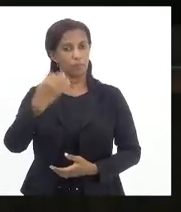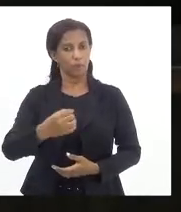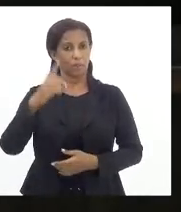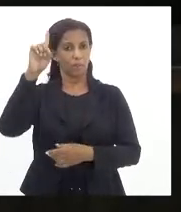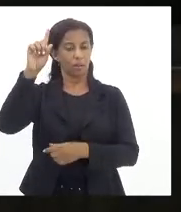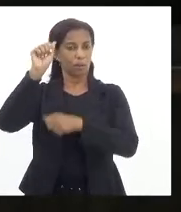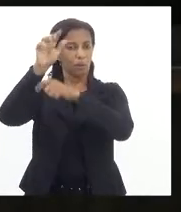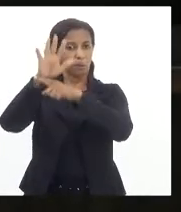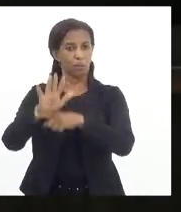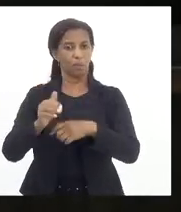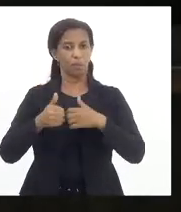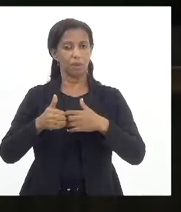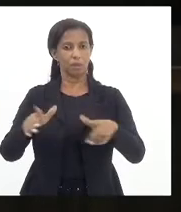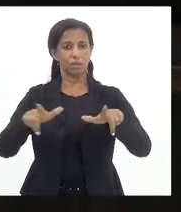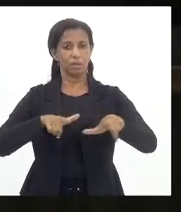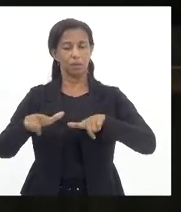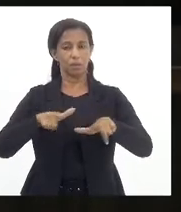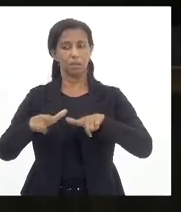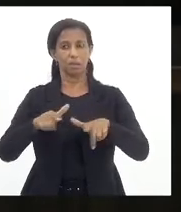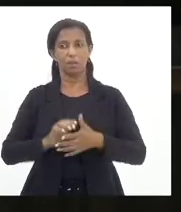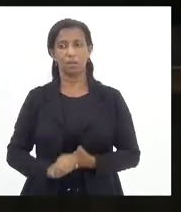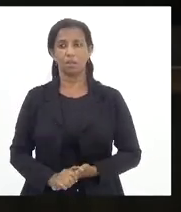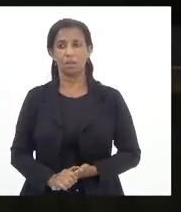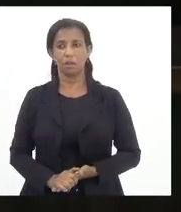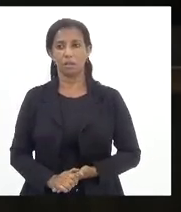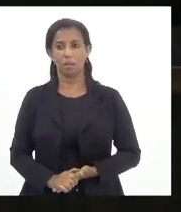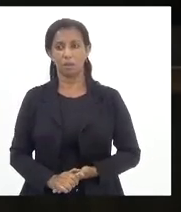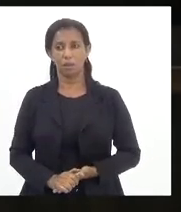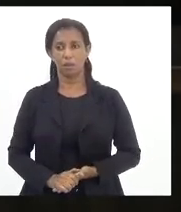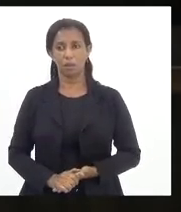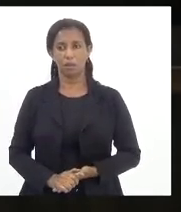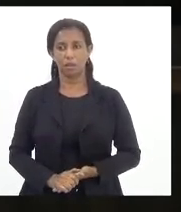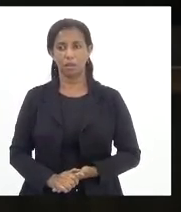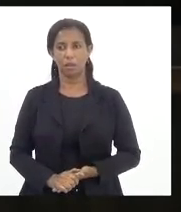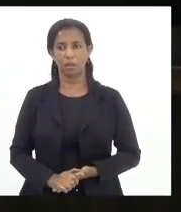de Deus iniciamos o nosso trabalho está aberta a